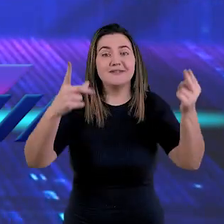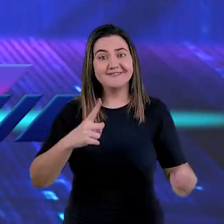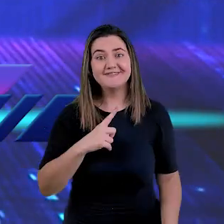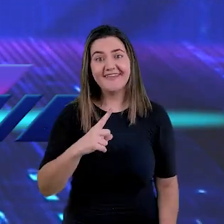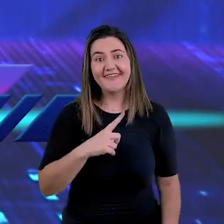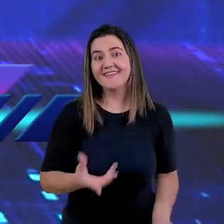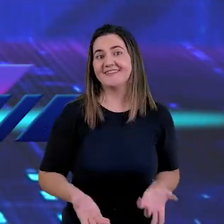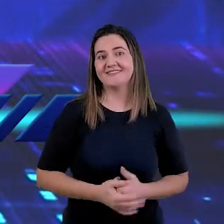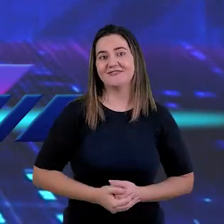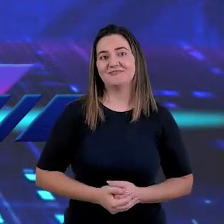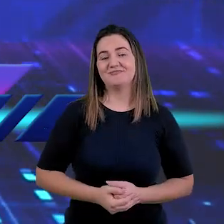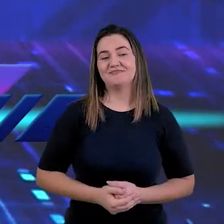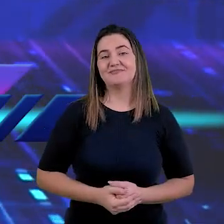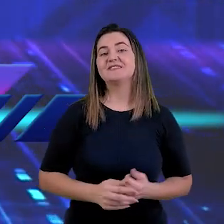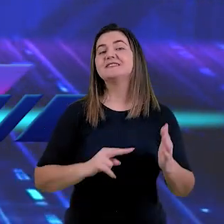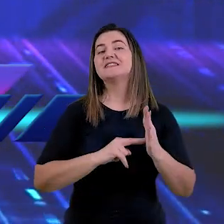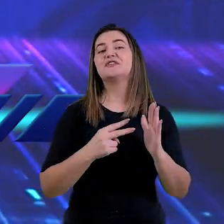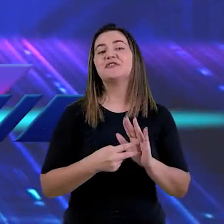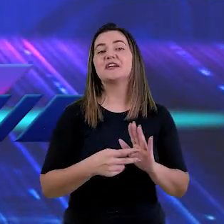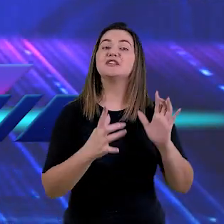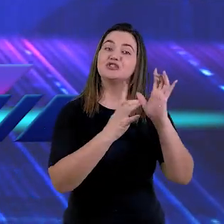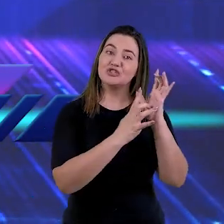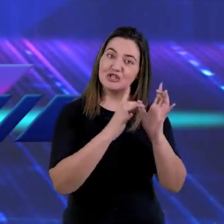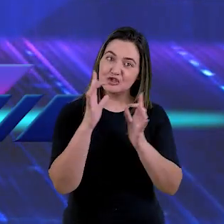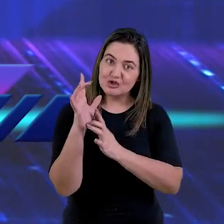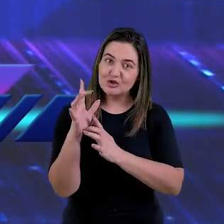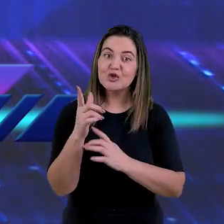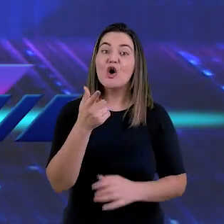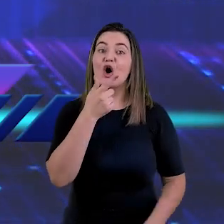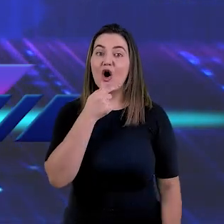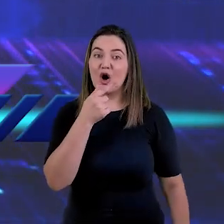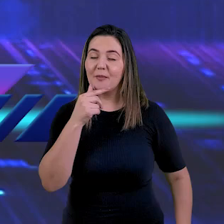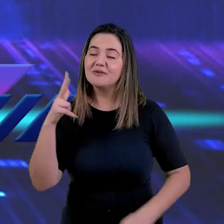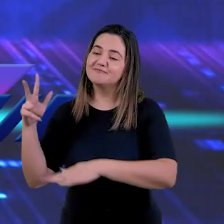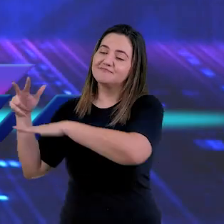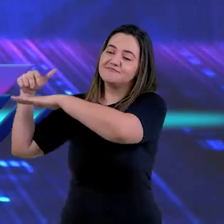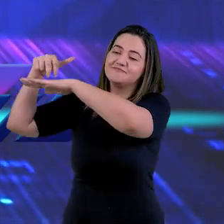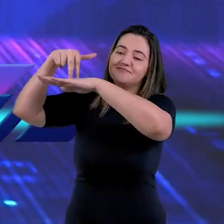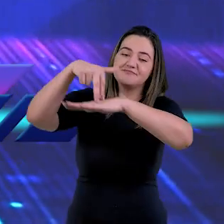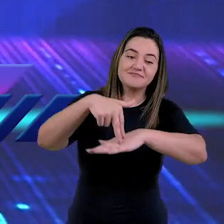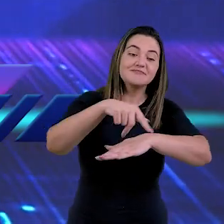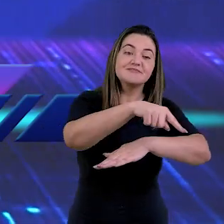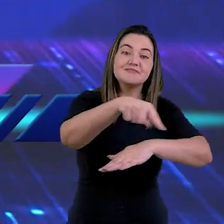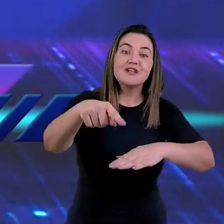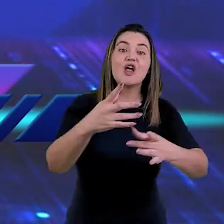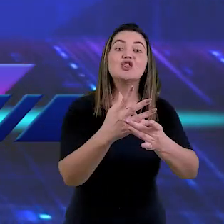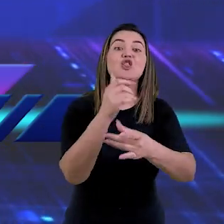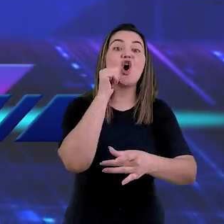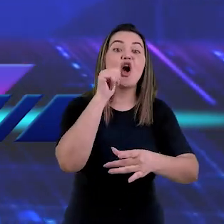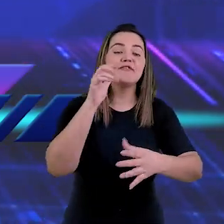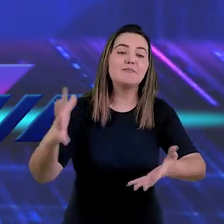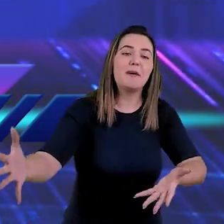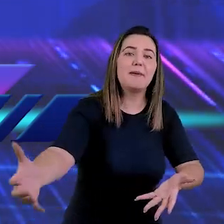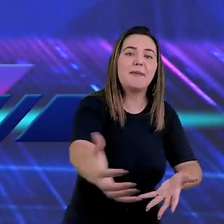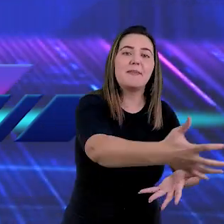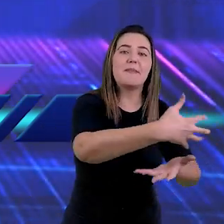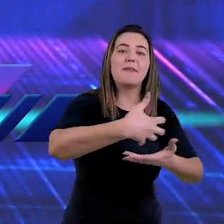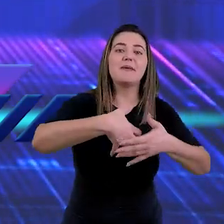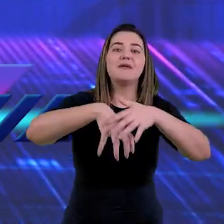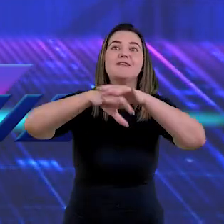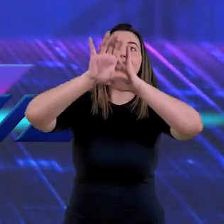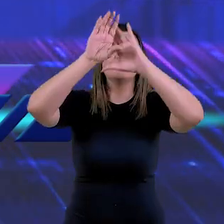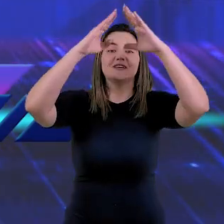moradas. Em outras palavras, Jesus, o noivo, vem buscar a noiva, o seu povo para